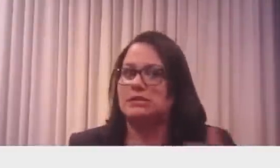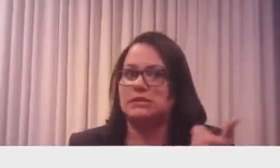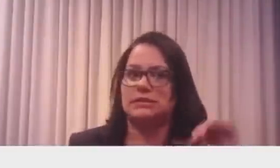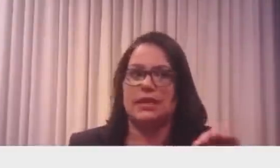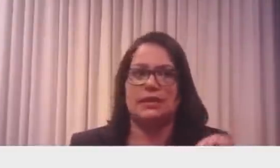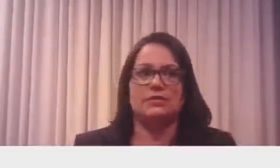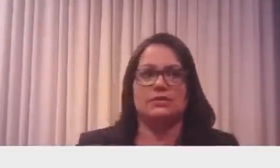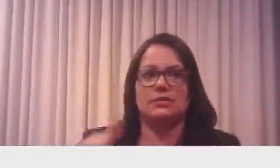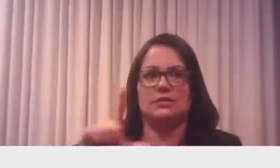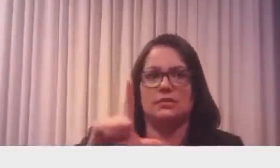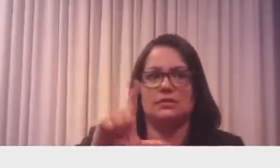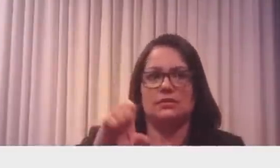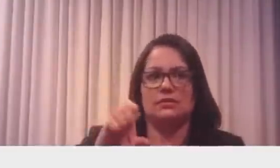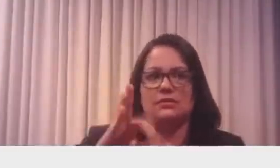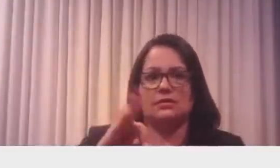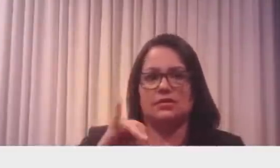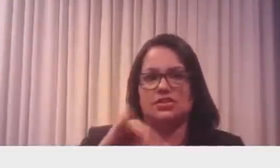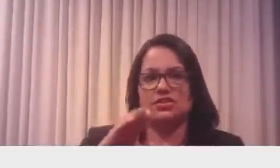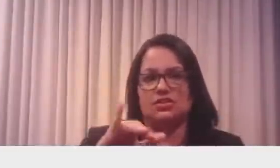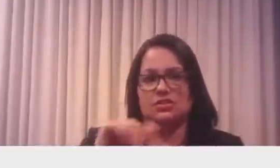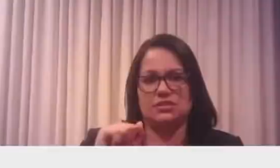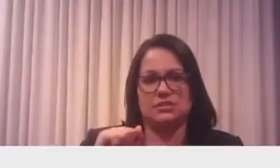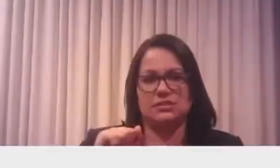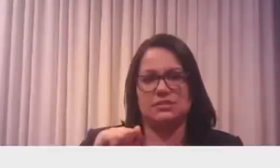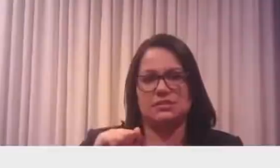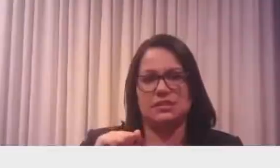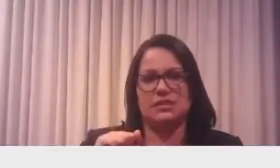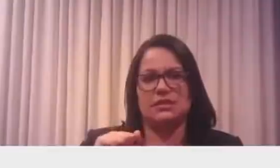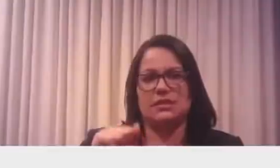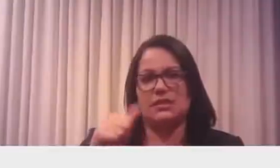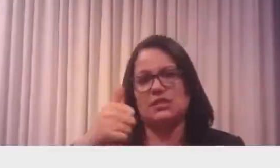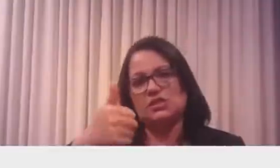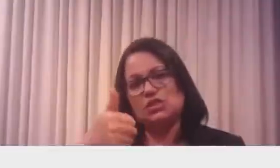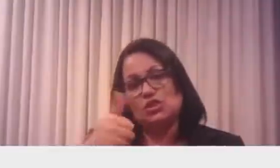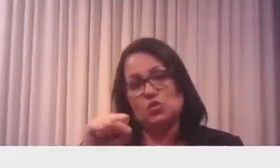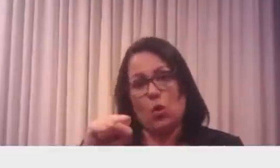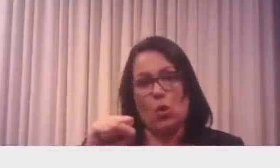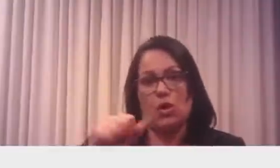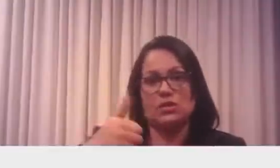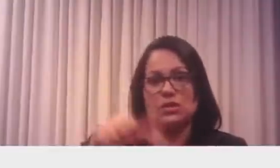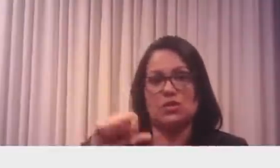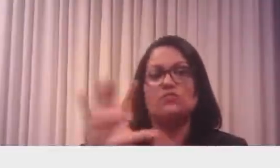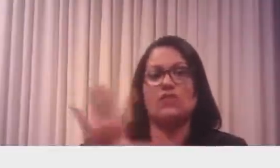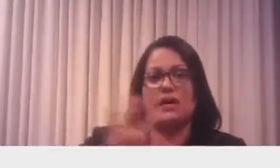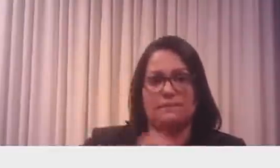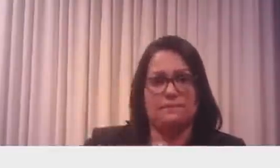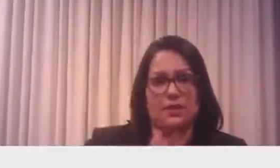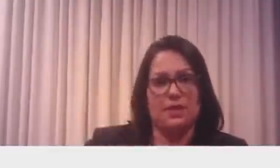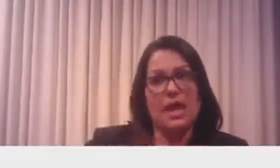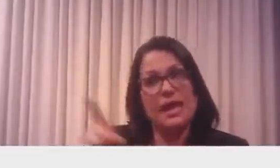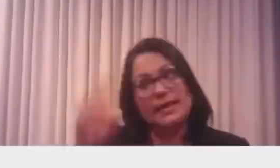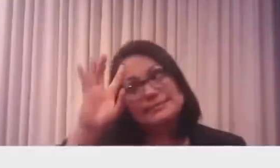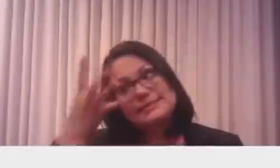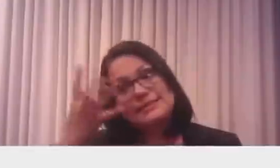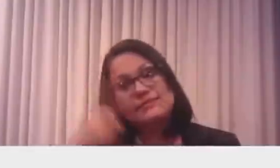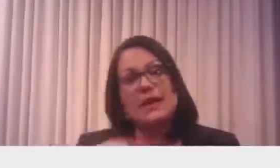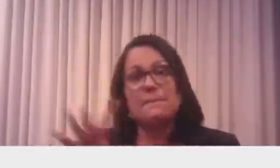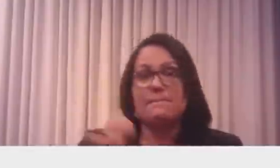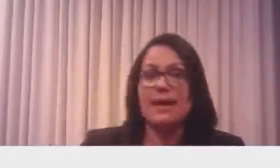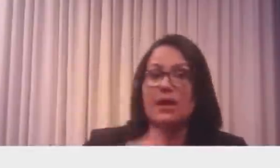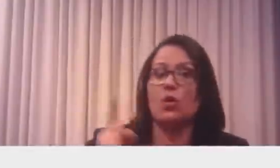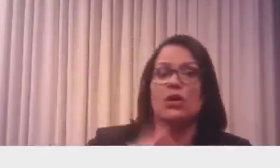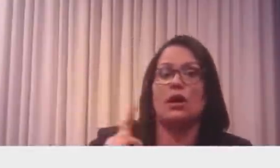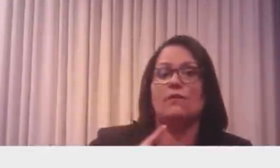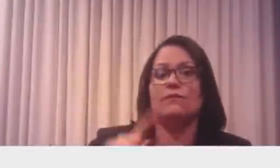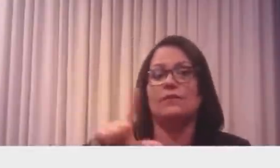Letícia já teve? Já teve, né? A enteada aqui, 19, 18, 19 anos. Já teve, já teve. Vai se vacinar ou não? Já cabe mais.